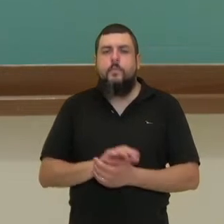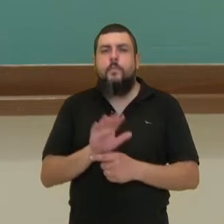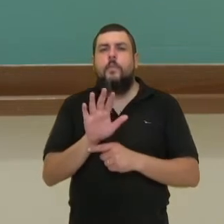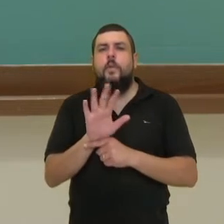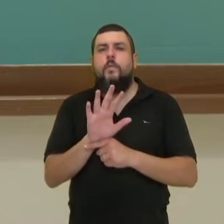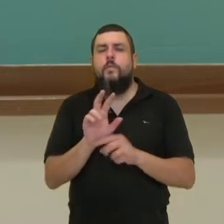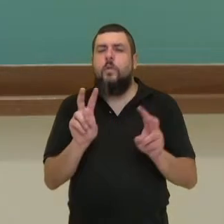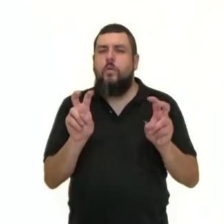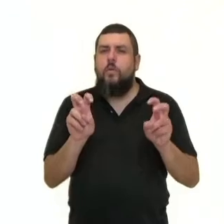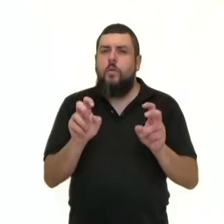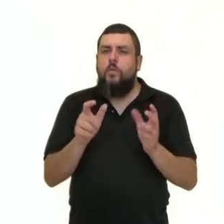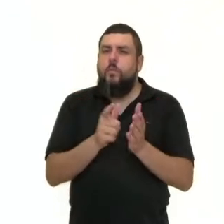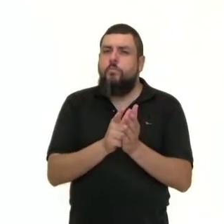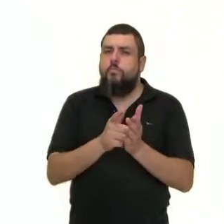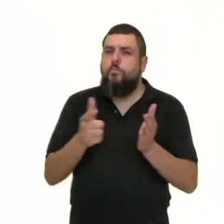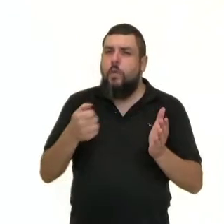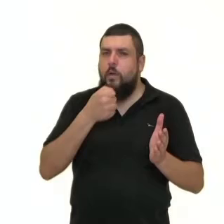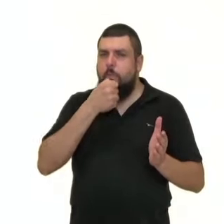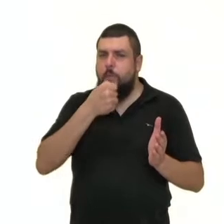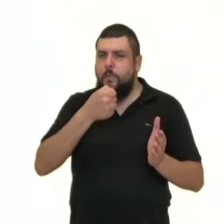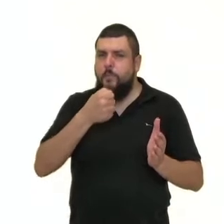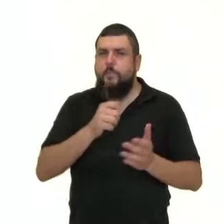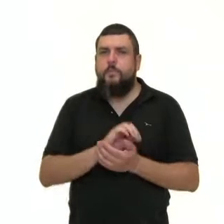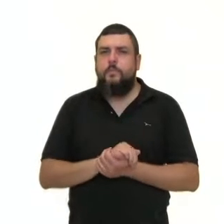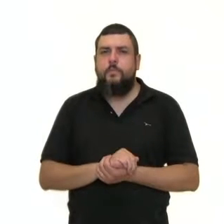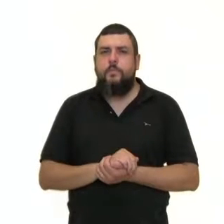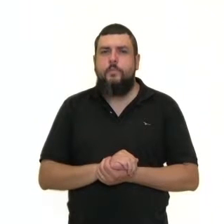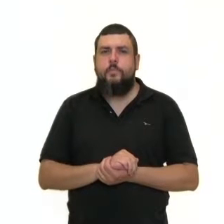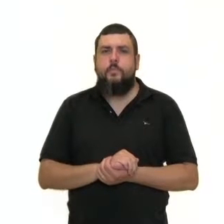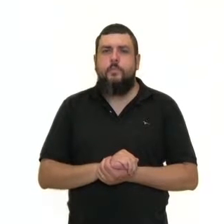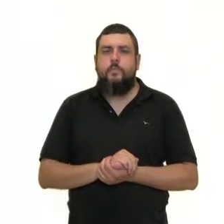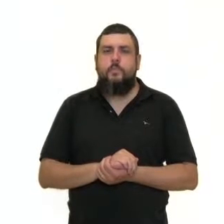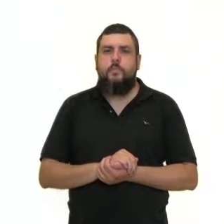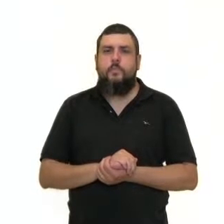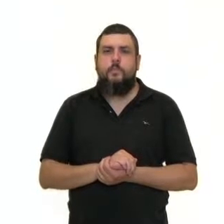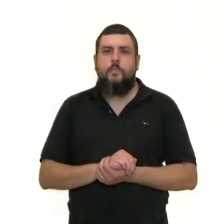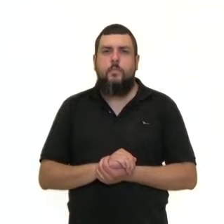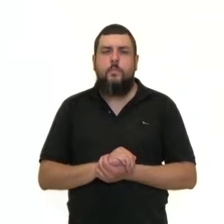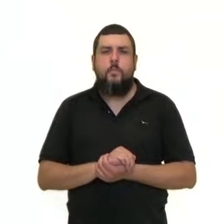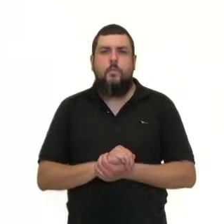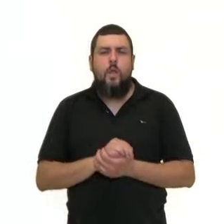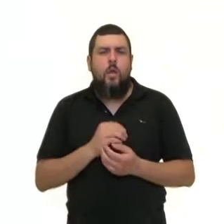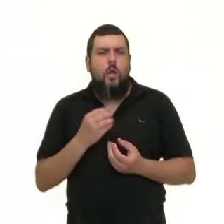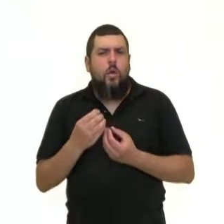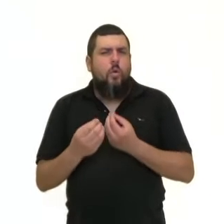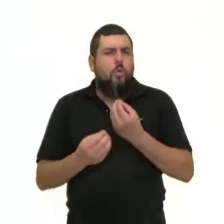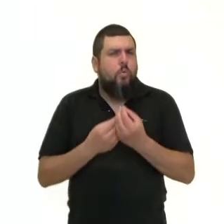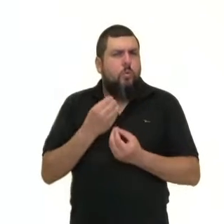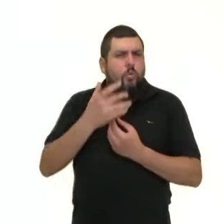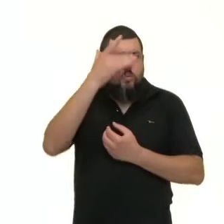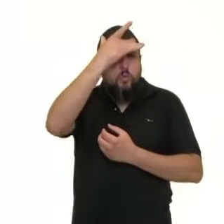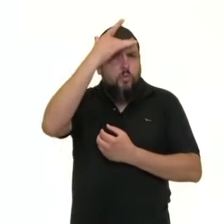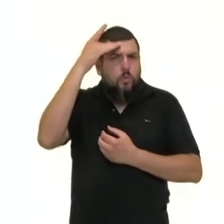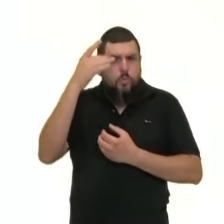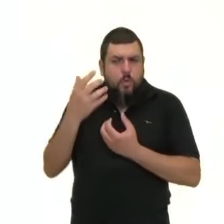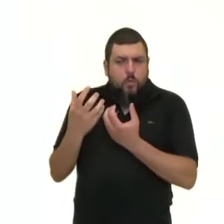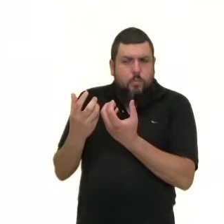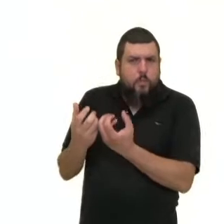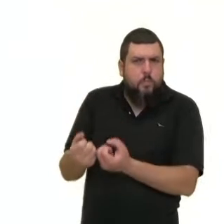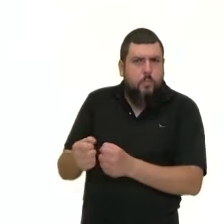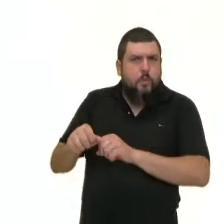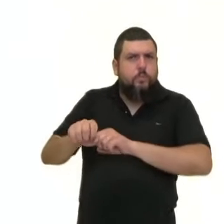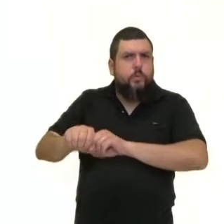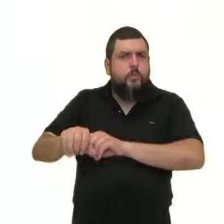sobre reportagens. Vamos lá? Quando uma pessoa deve receber educação financeira? Você acha que